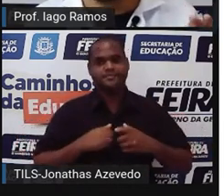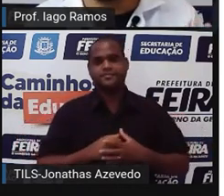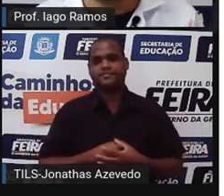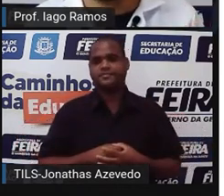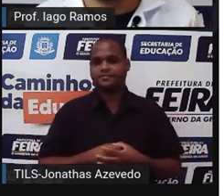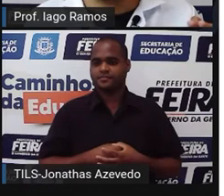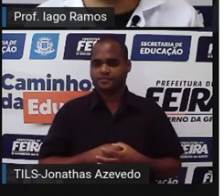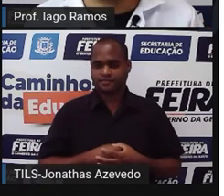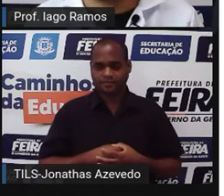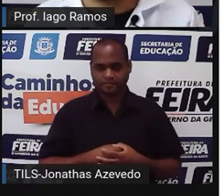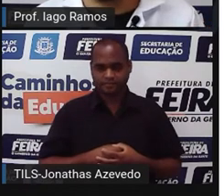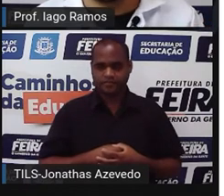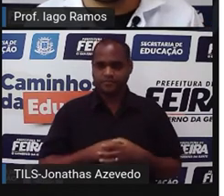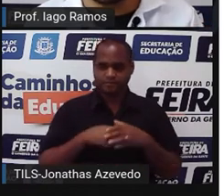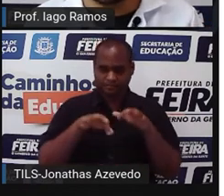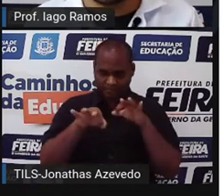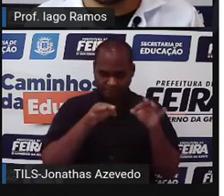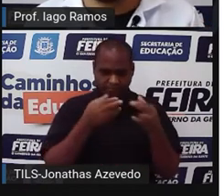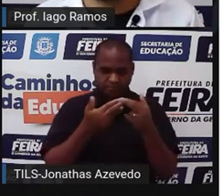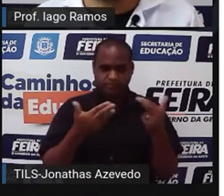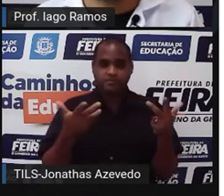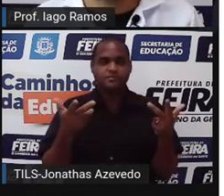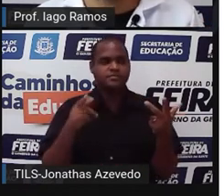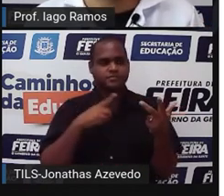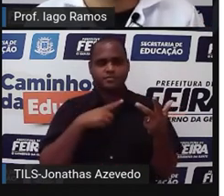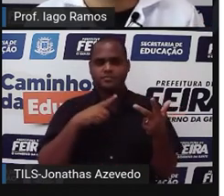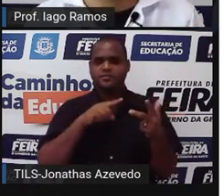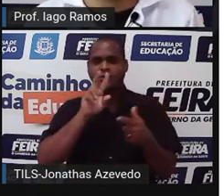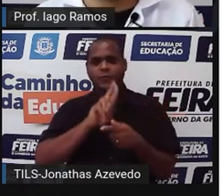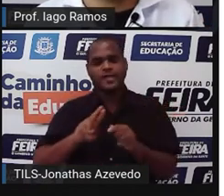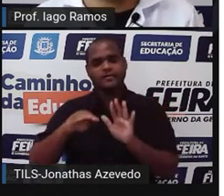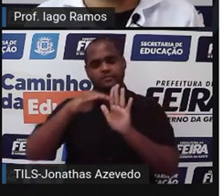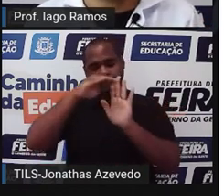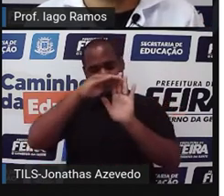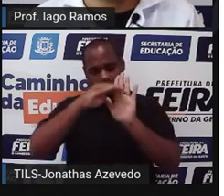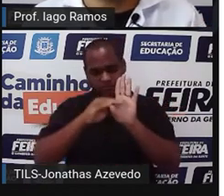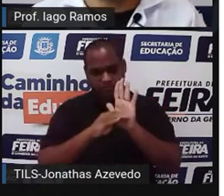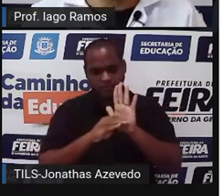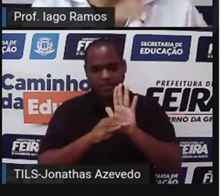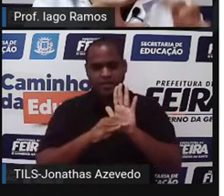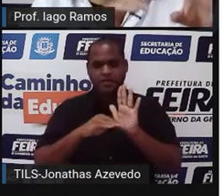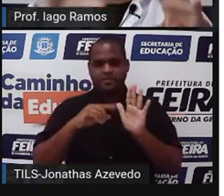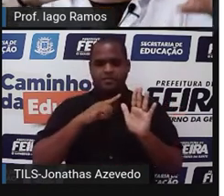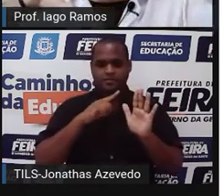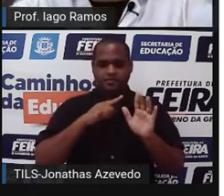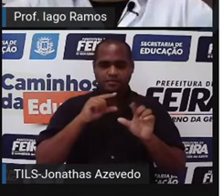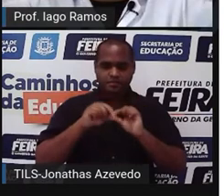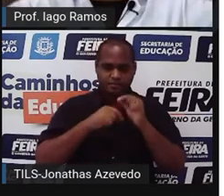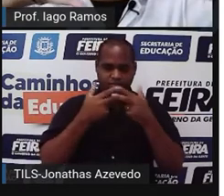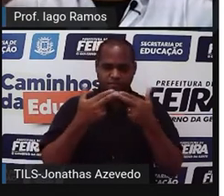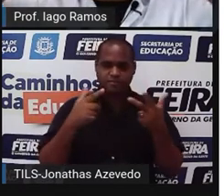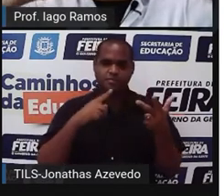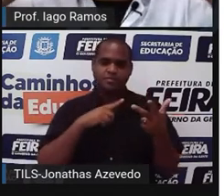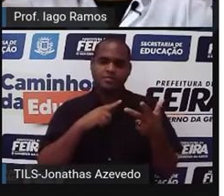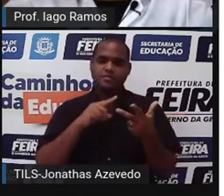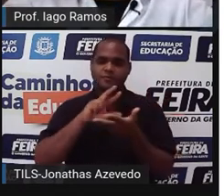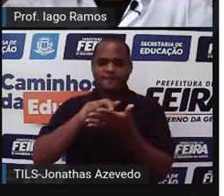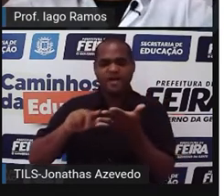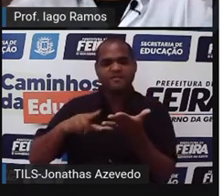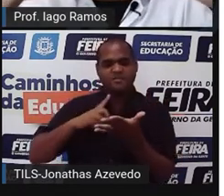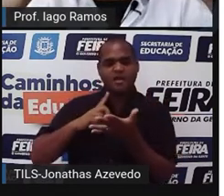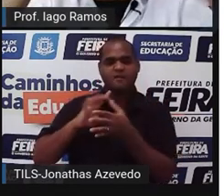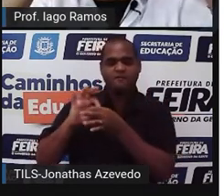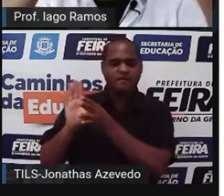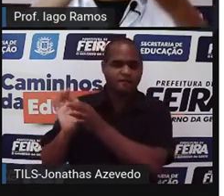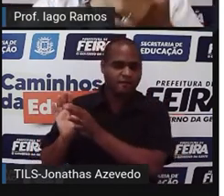A gente vai organizar as coisas aqui, ó, usando uma lista. Pegar aquelas anotações ali, aquelas coisas soltas,